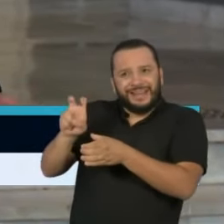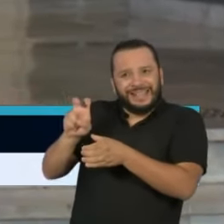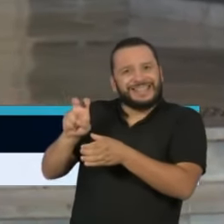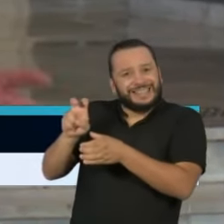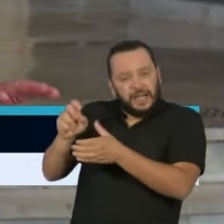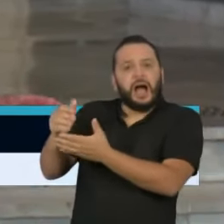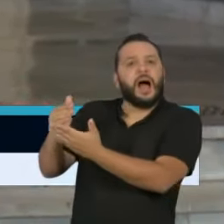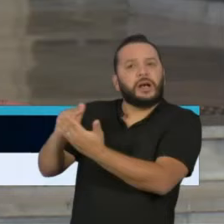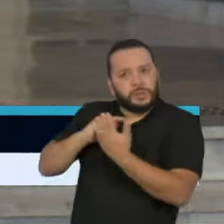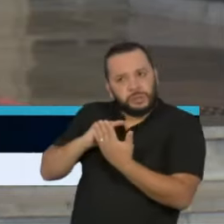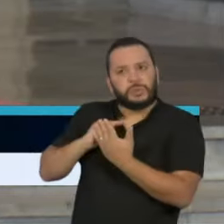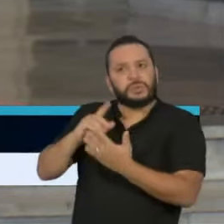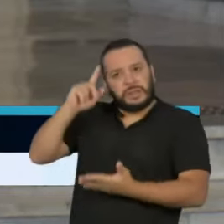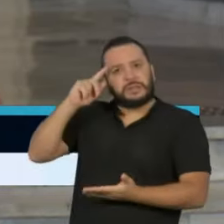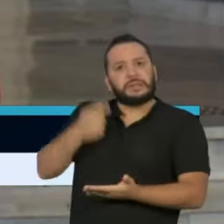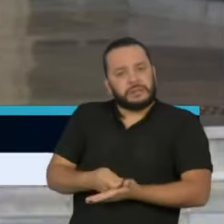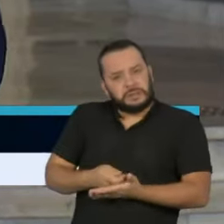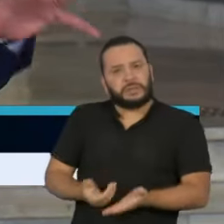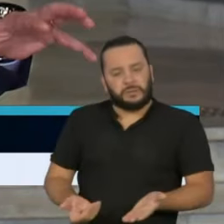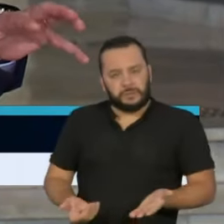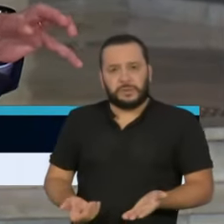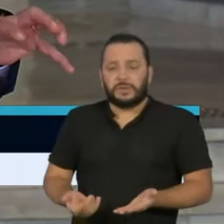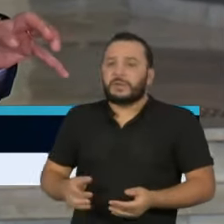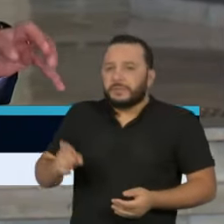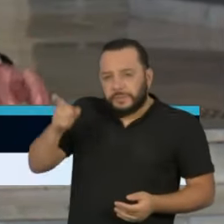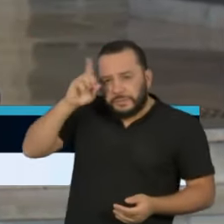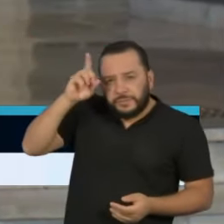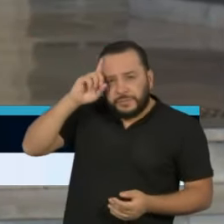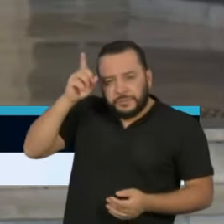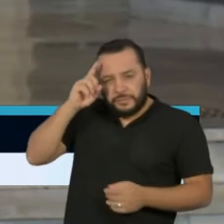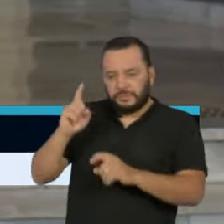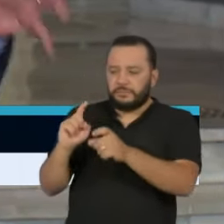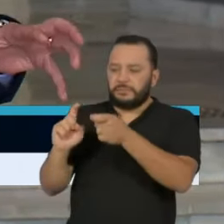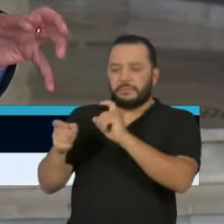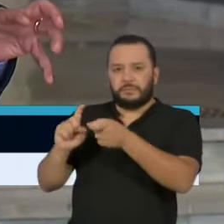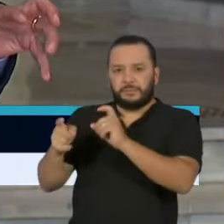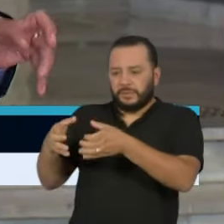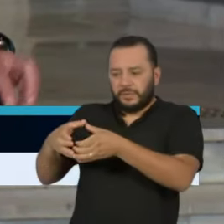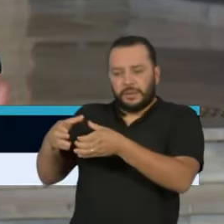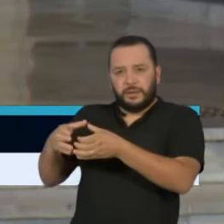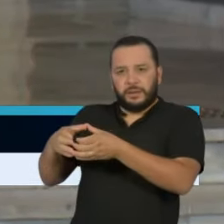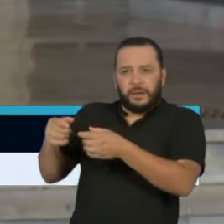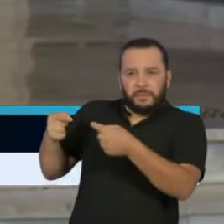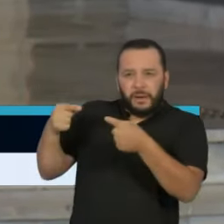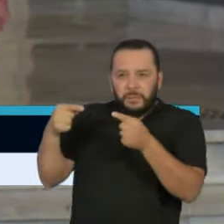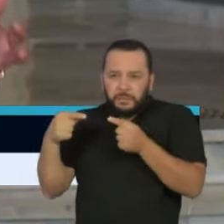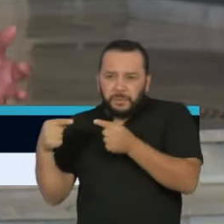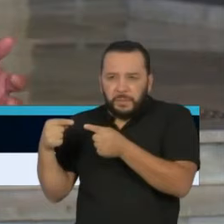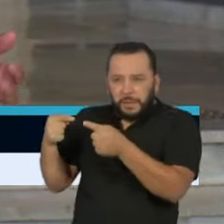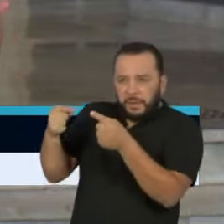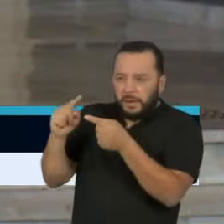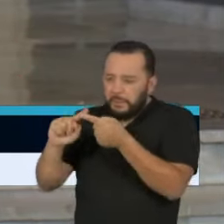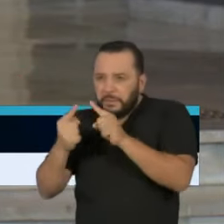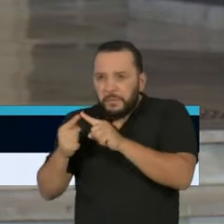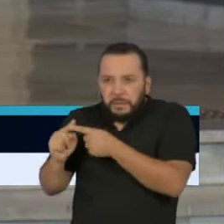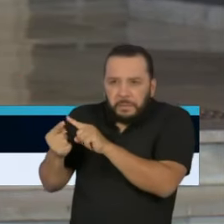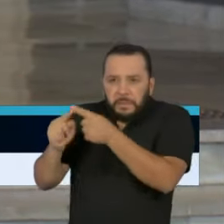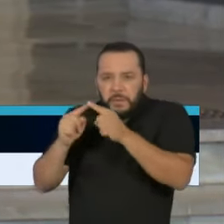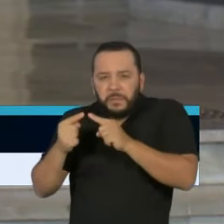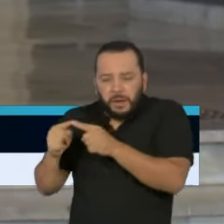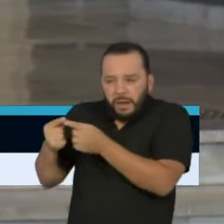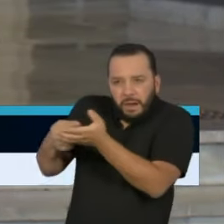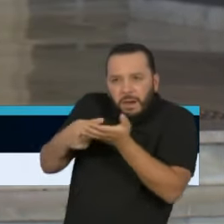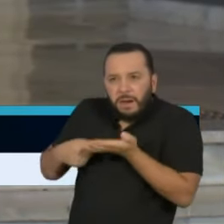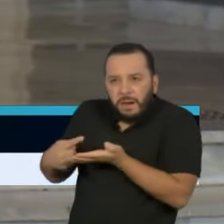nós fazemos todos os dias. Nós nos reunimos, nós discutimos e as nossas conclusões, que são sempre